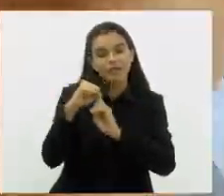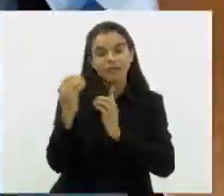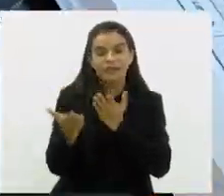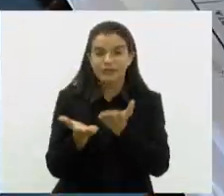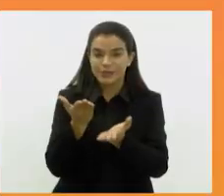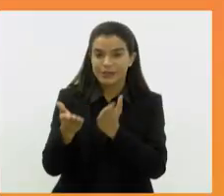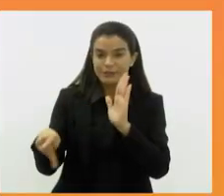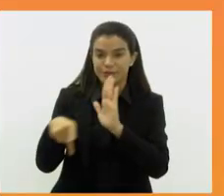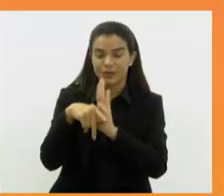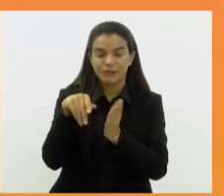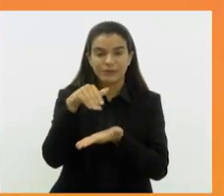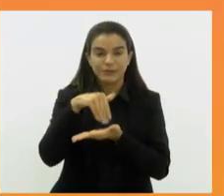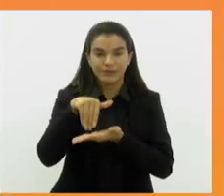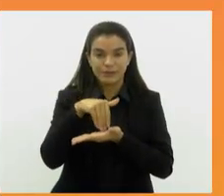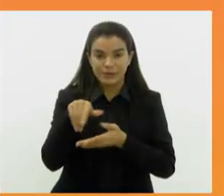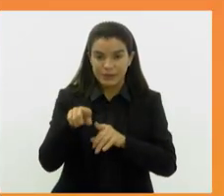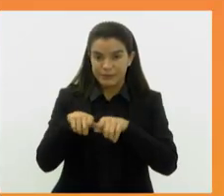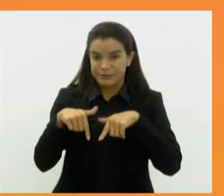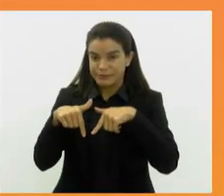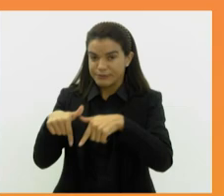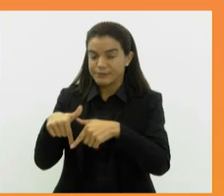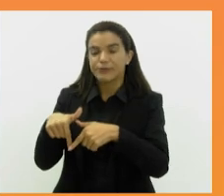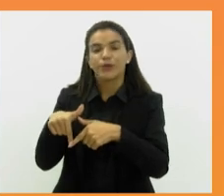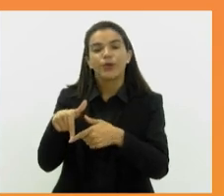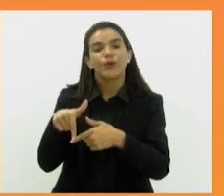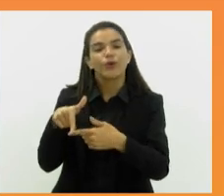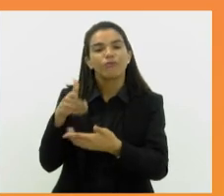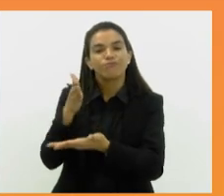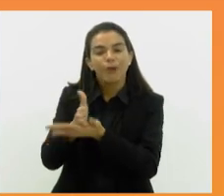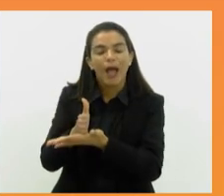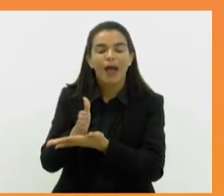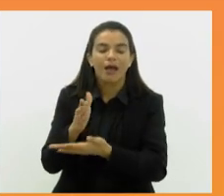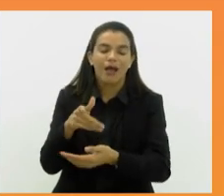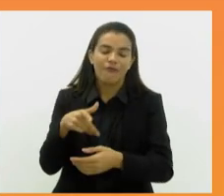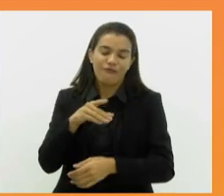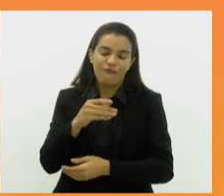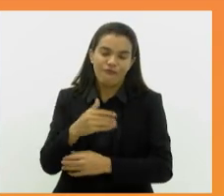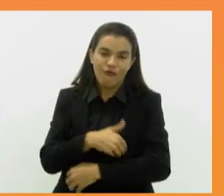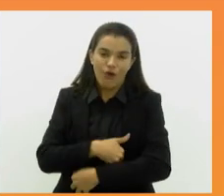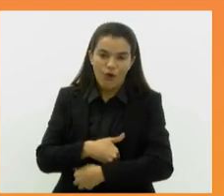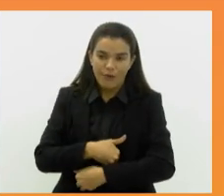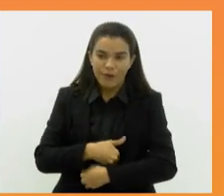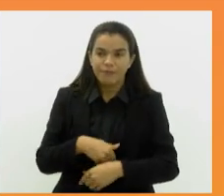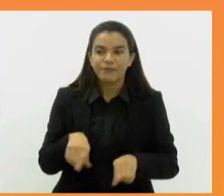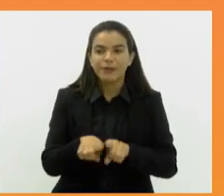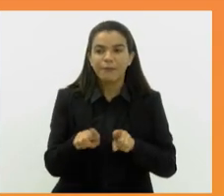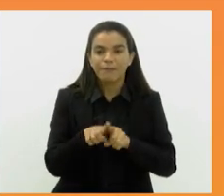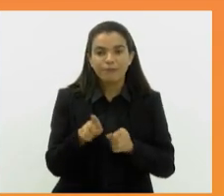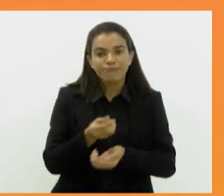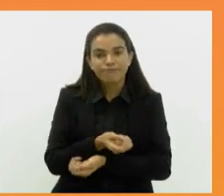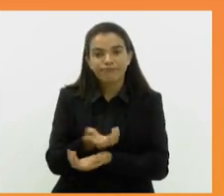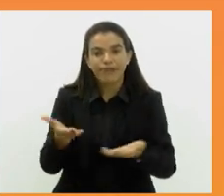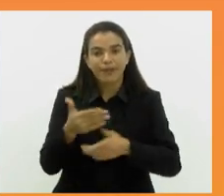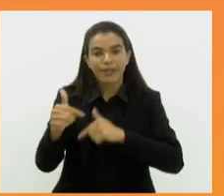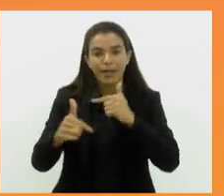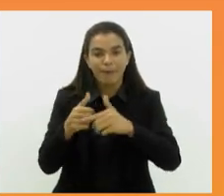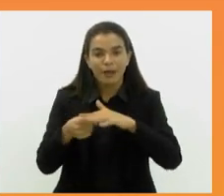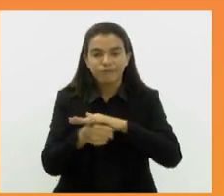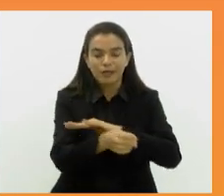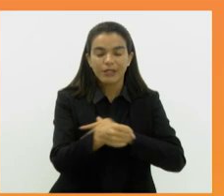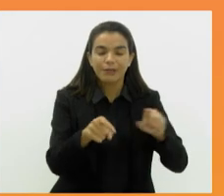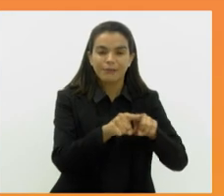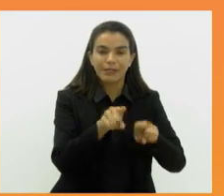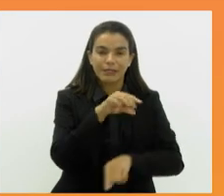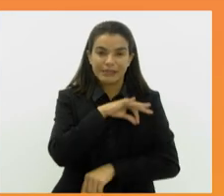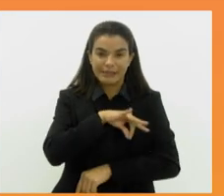Secretaria. Além de atuar no combate à fome, o programa Prato Feito Carioca também vem gerando trabalho e renda. Diversos profissionais que